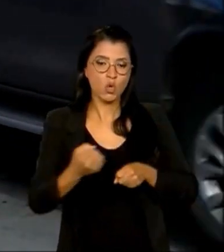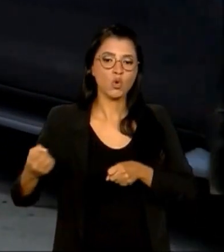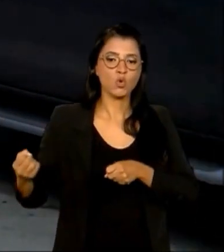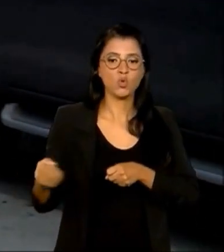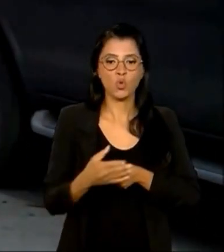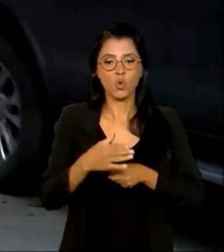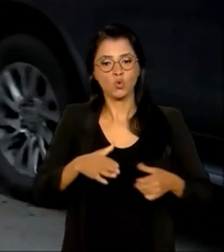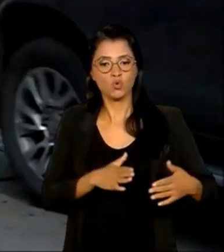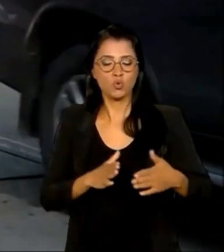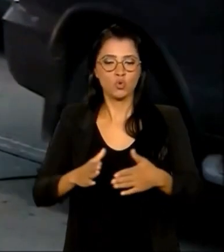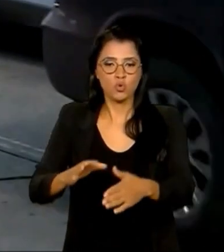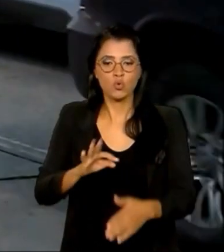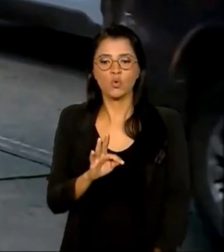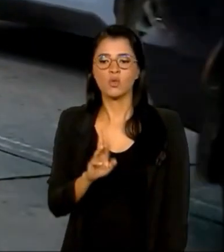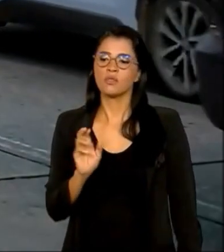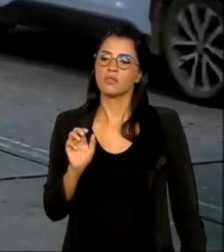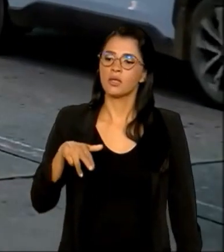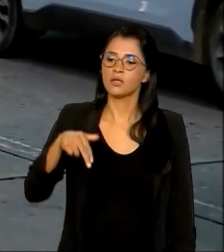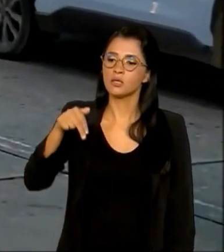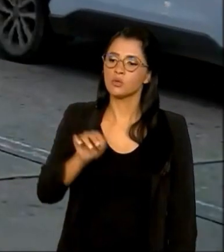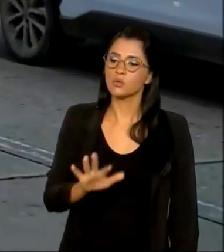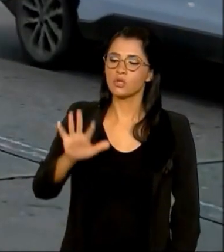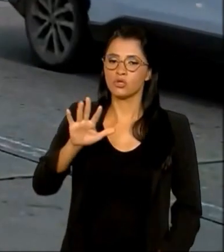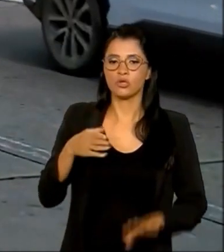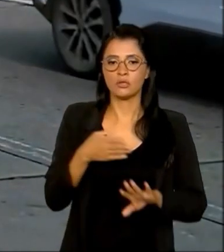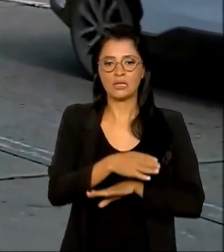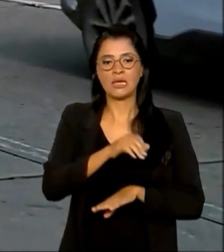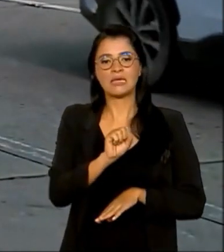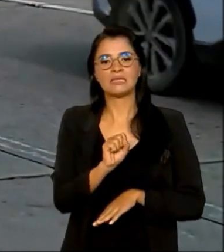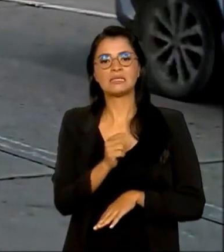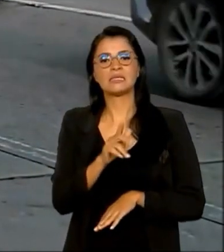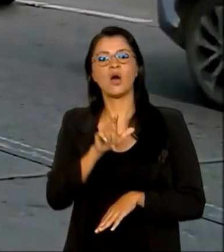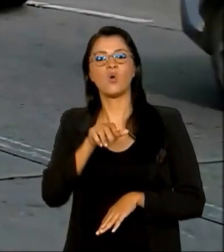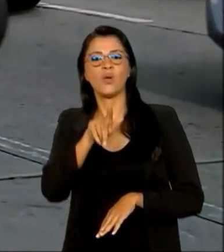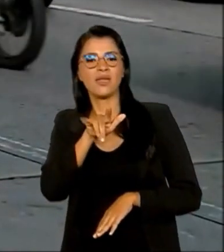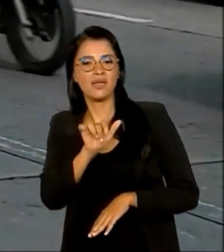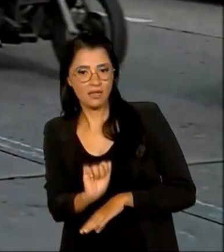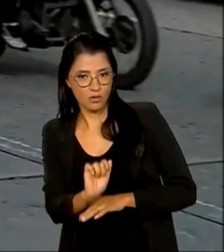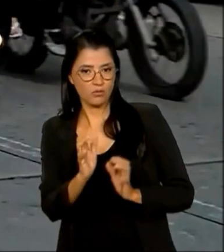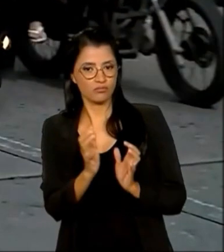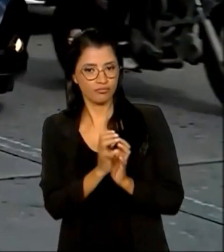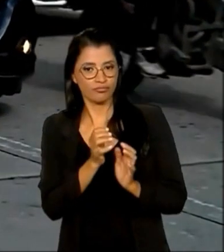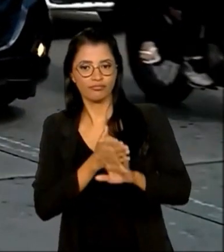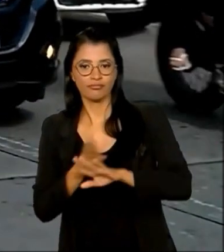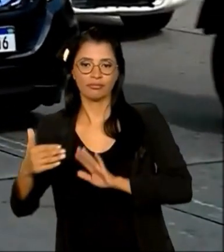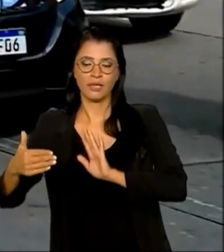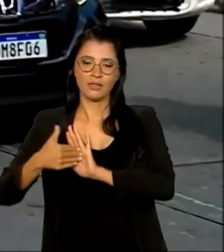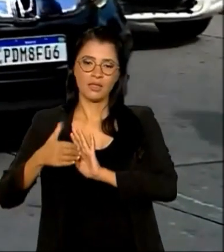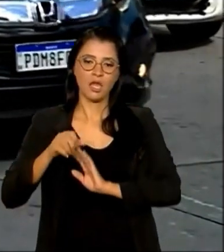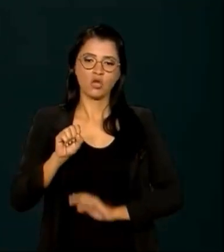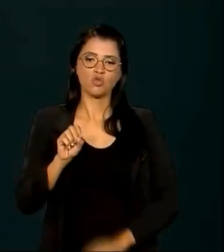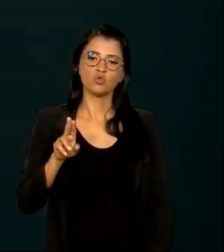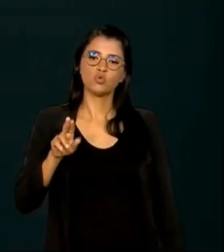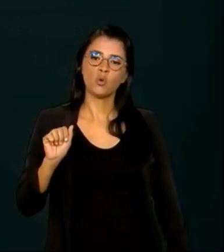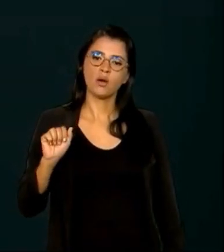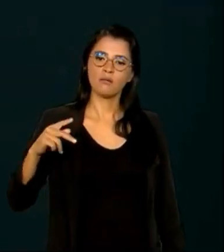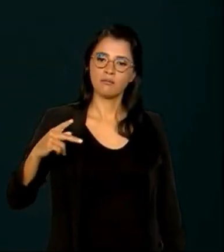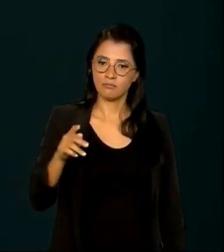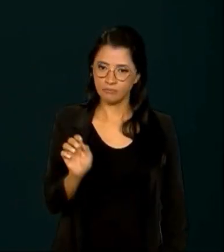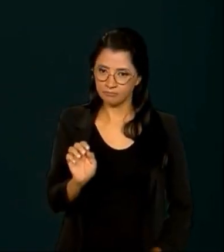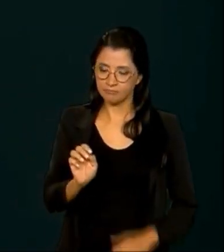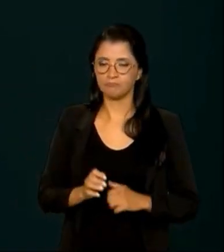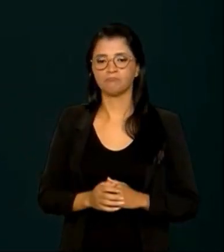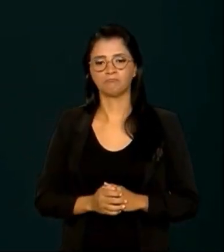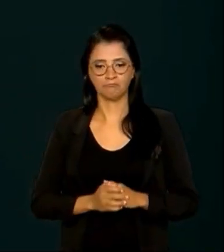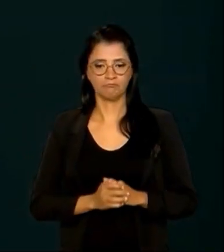trecho da ferrovia transnordestina, saindo de Salgueiro, no sertão pernambucano, até o porto de Suape. O